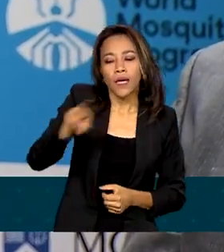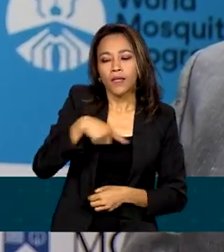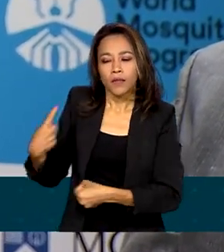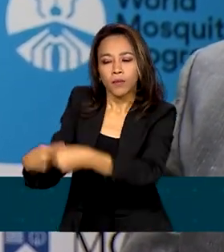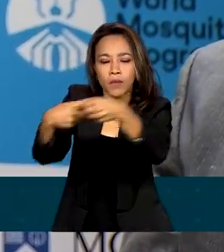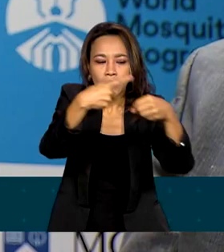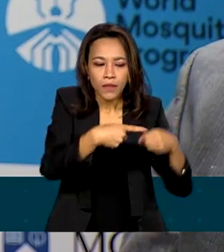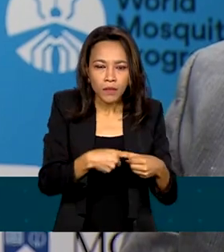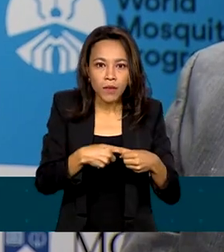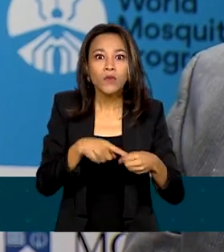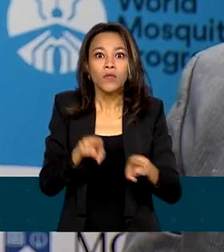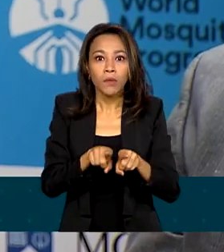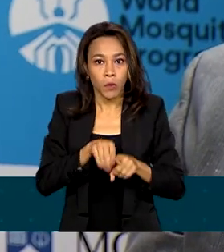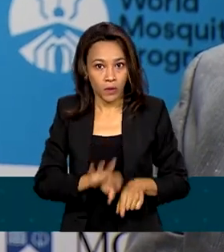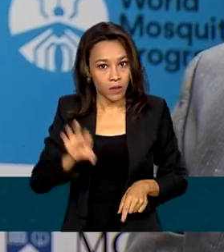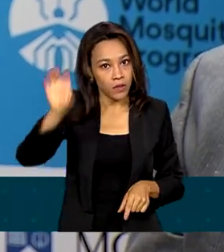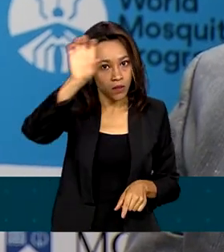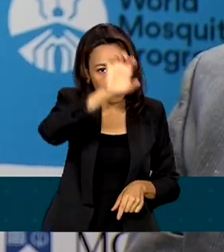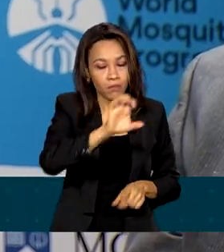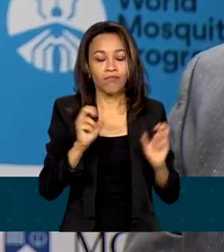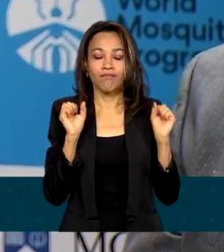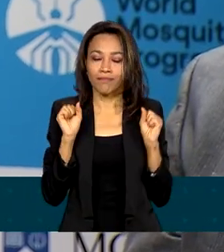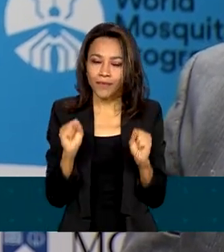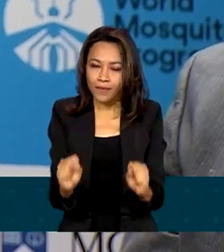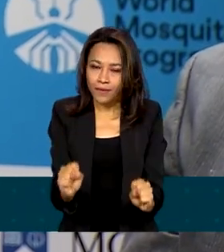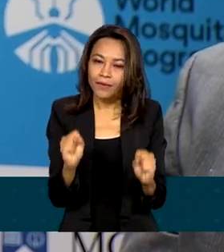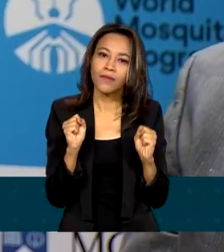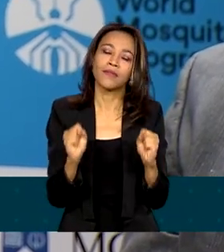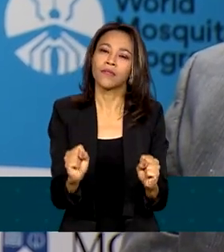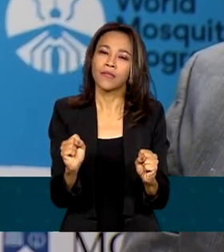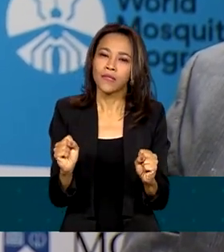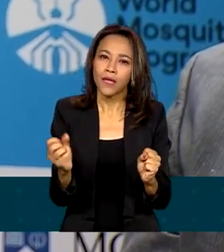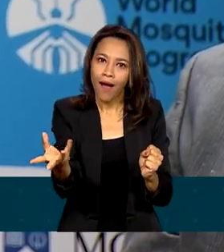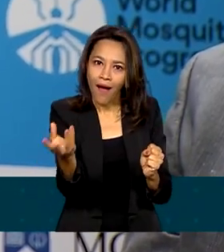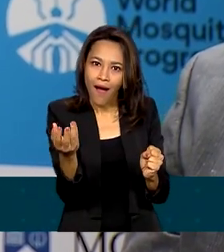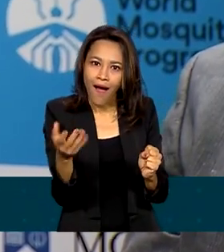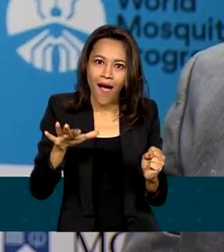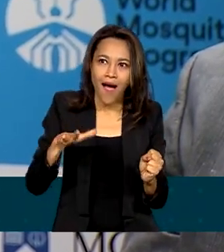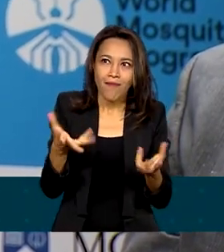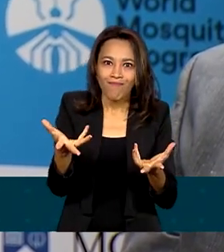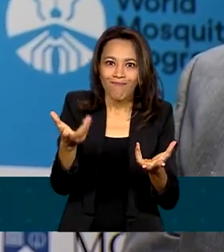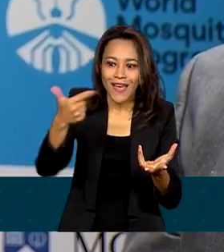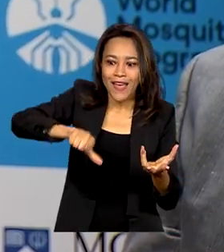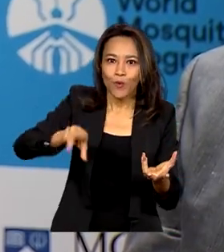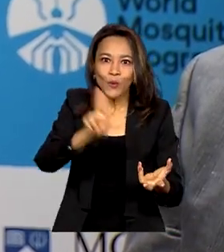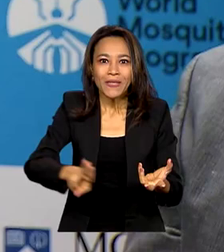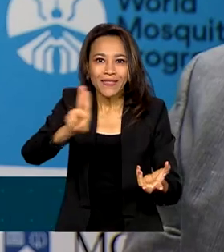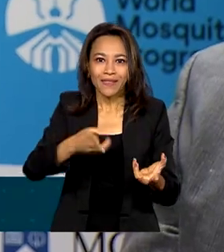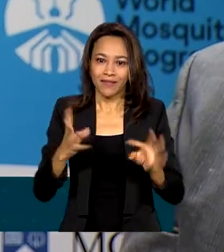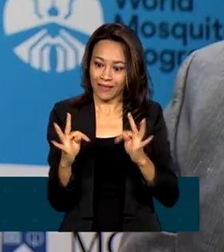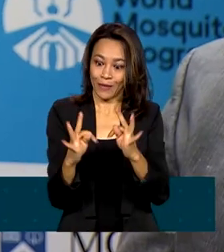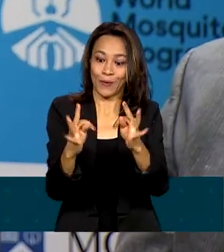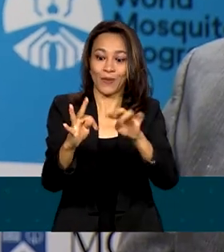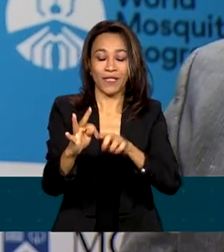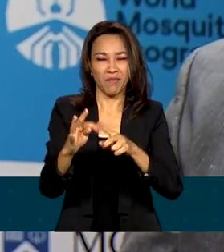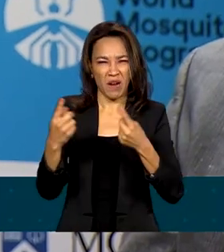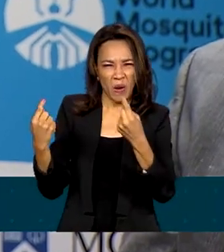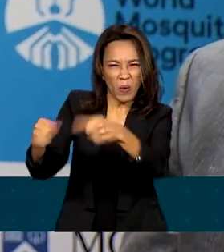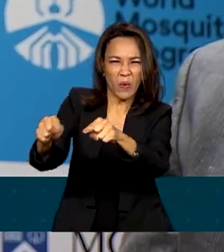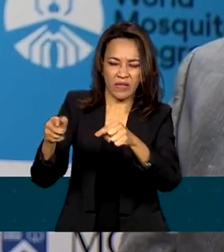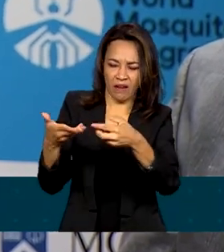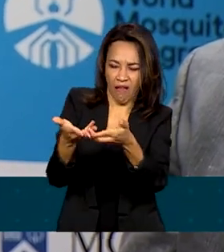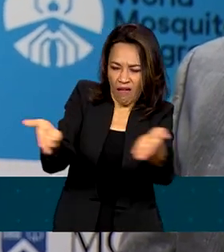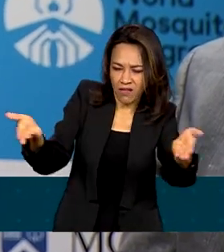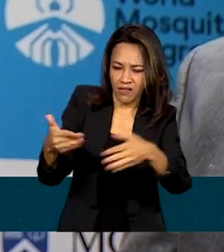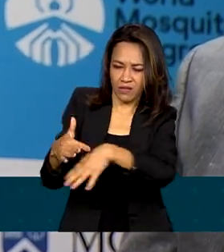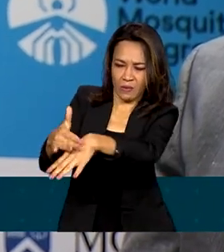estados e municípios, possam estar incorporando mais uma tecnologia para que a gente possa combater essas doenças